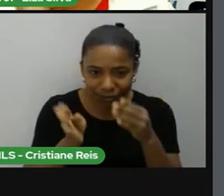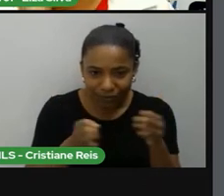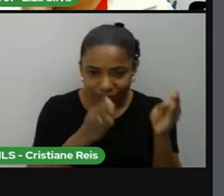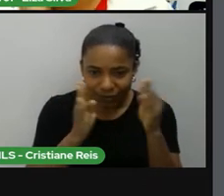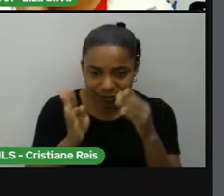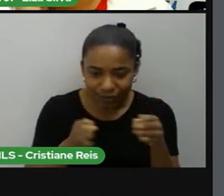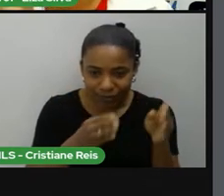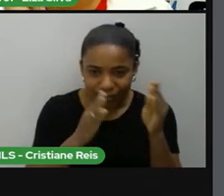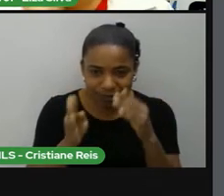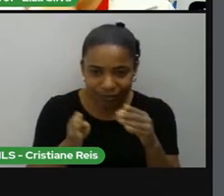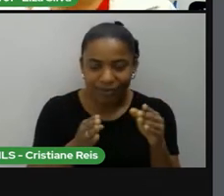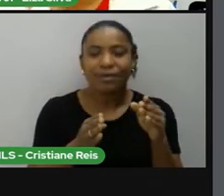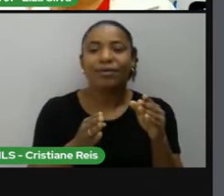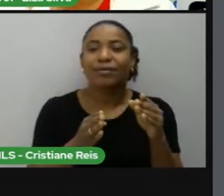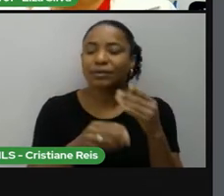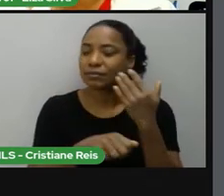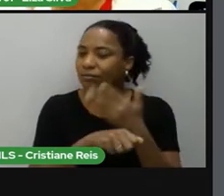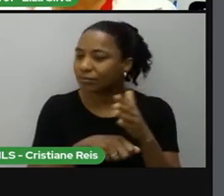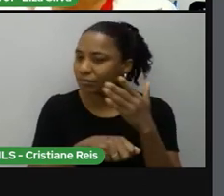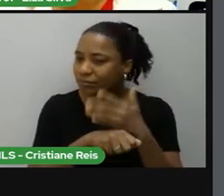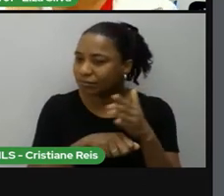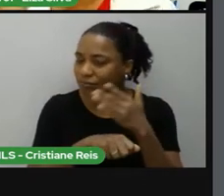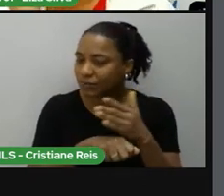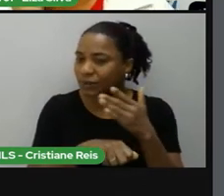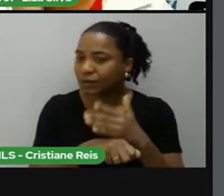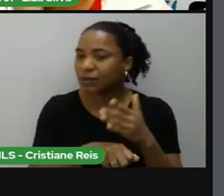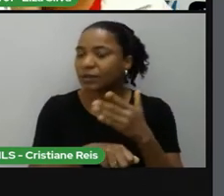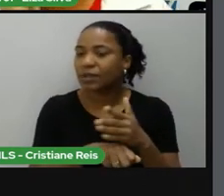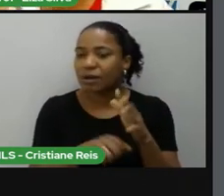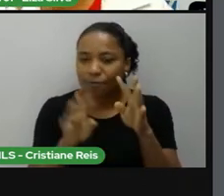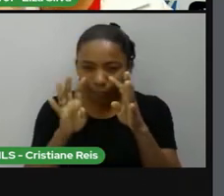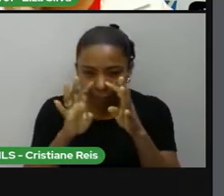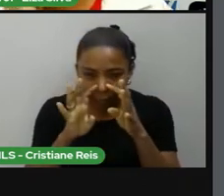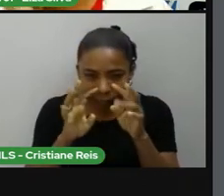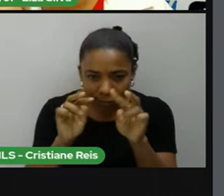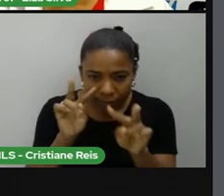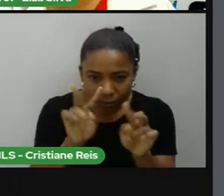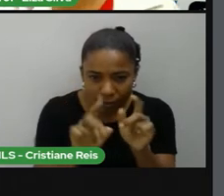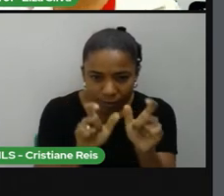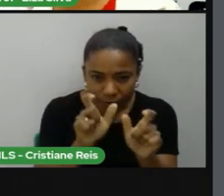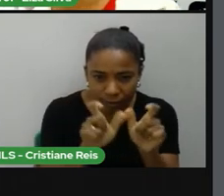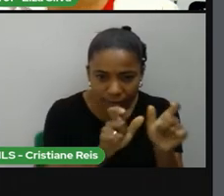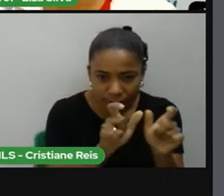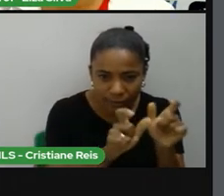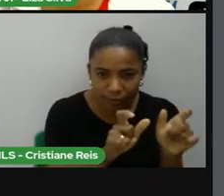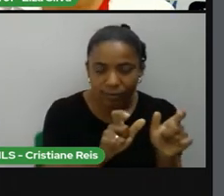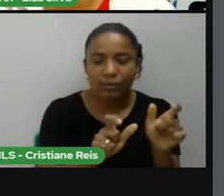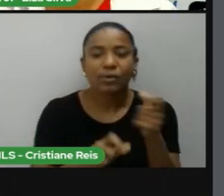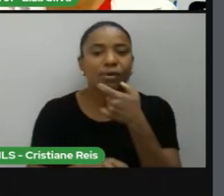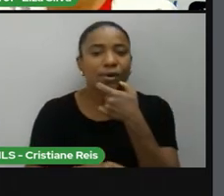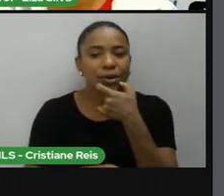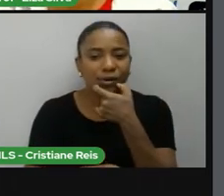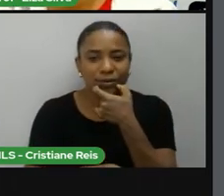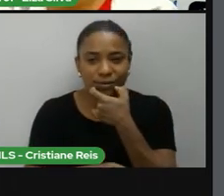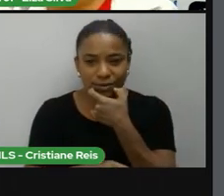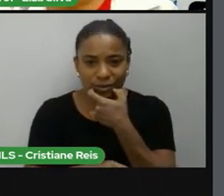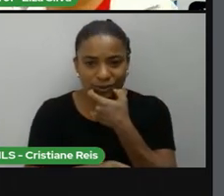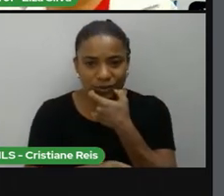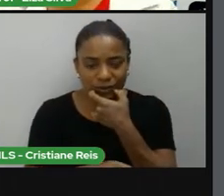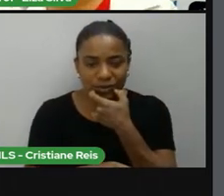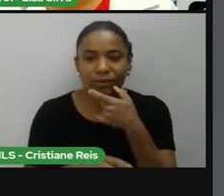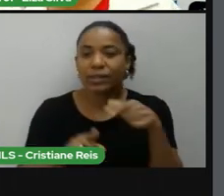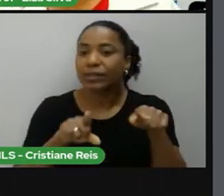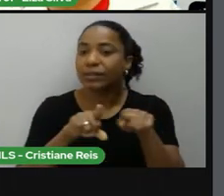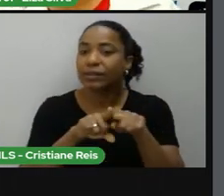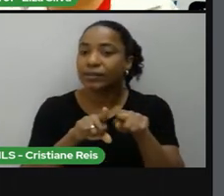com que você pratique o inglês a capacidade a habilidade de entender a língua inglesa e